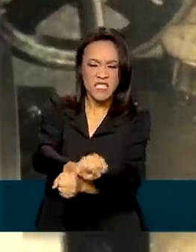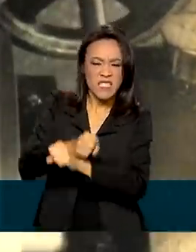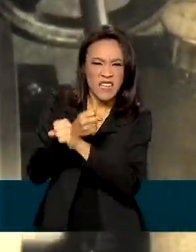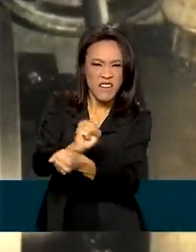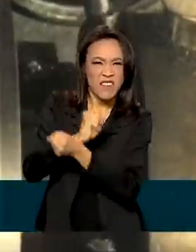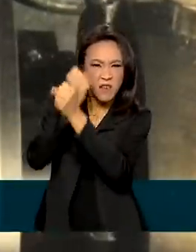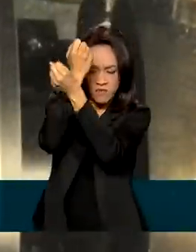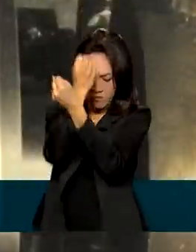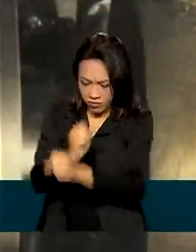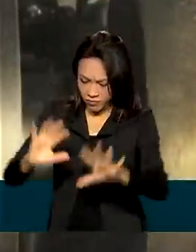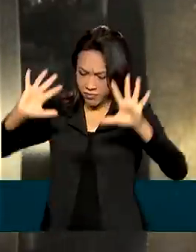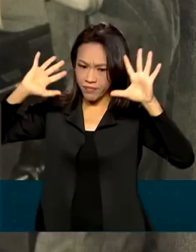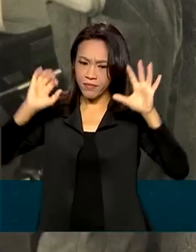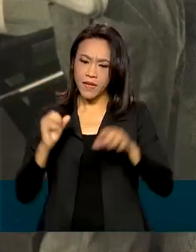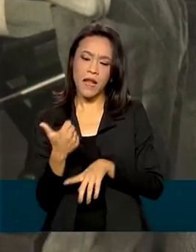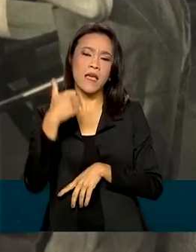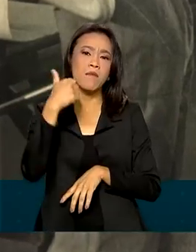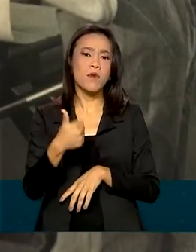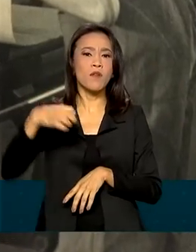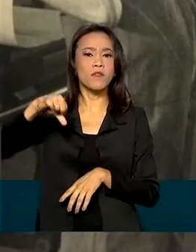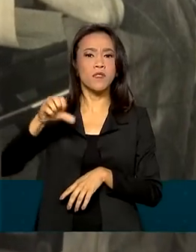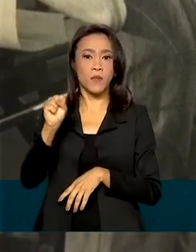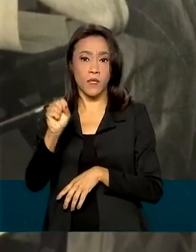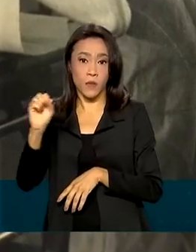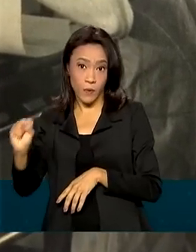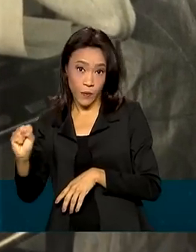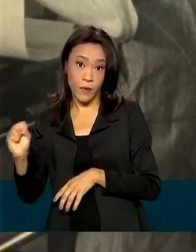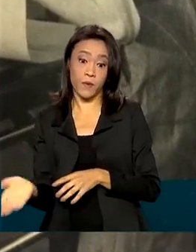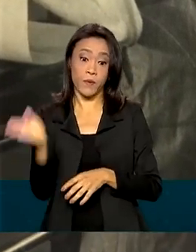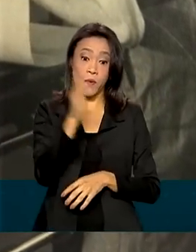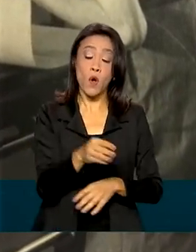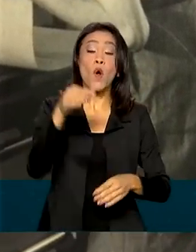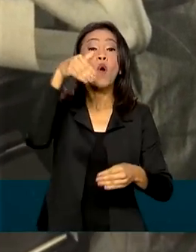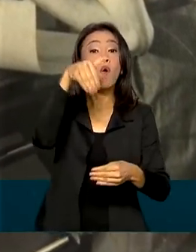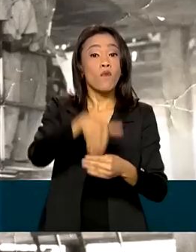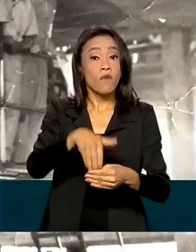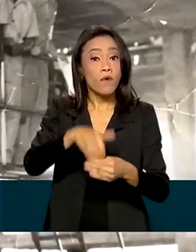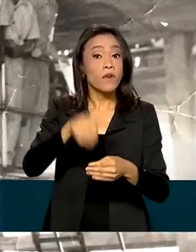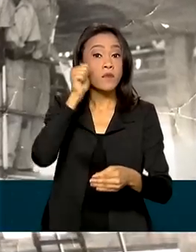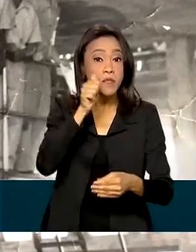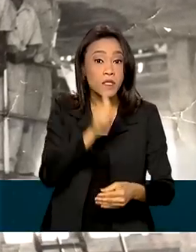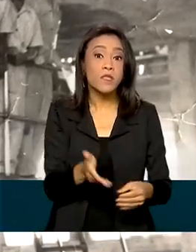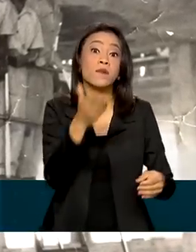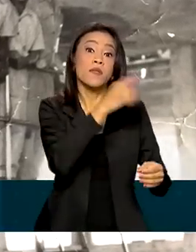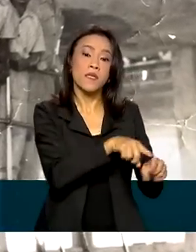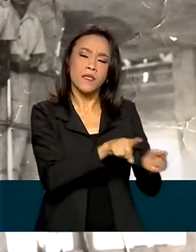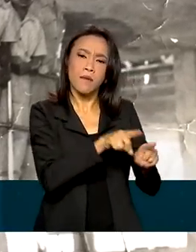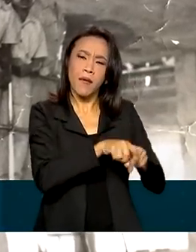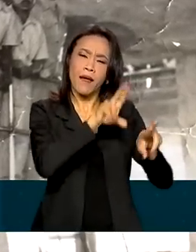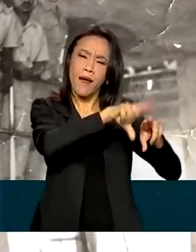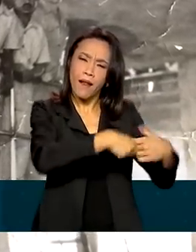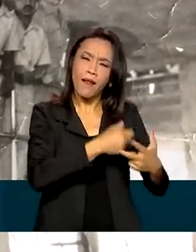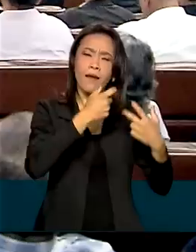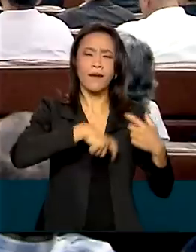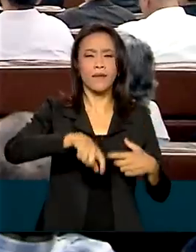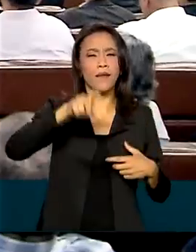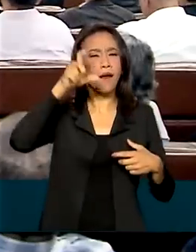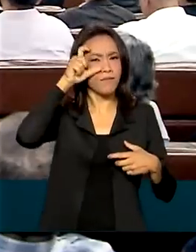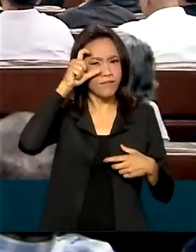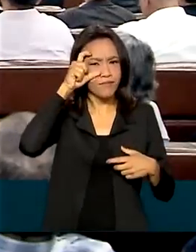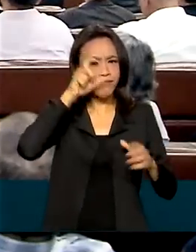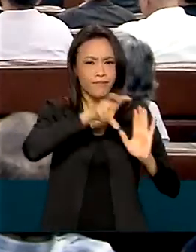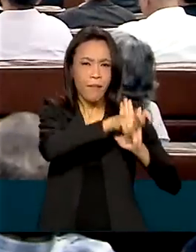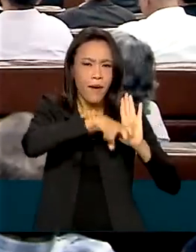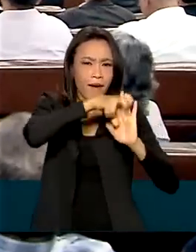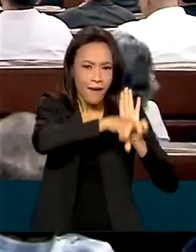1888, o voto feminino e a Lei Maria da Penha. Toda essa história foi lembrada em uma